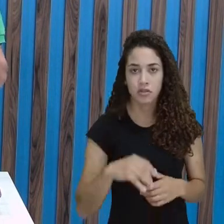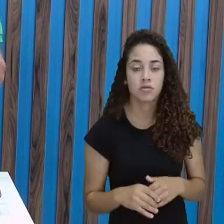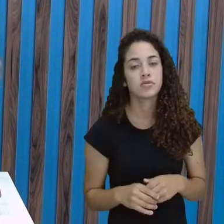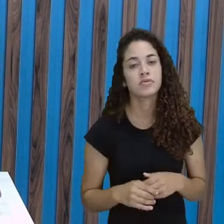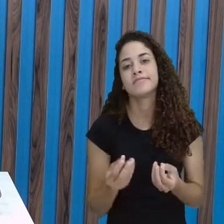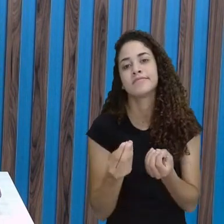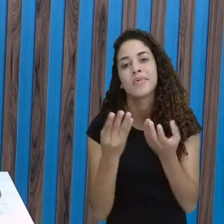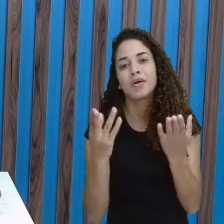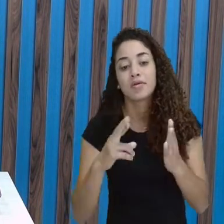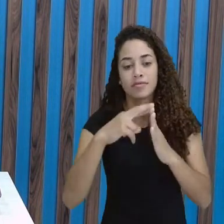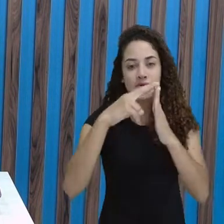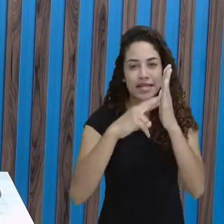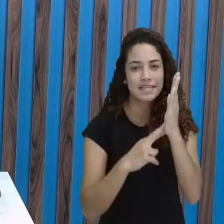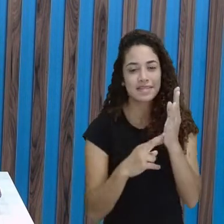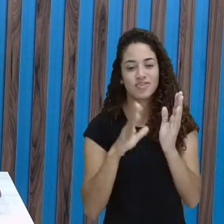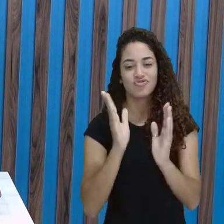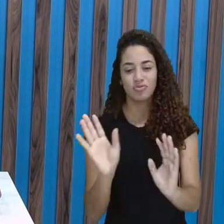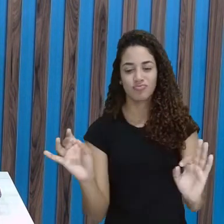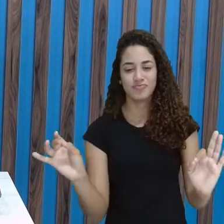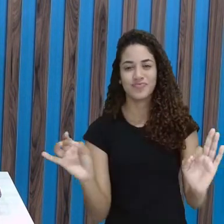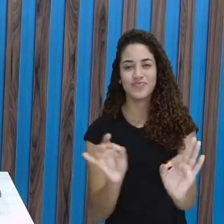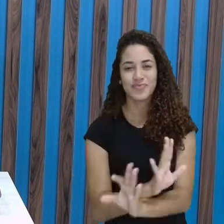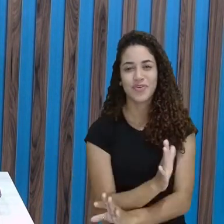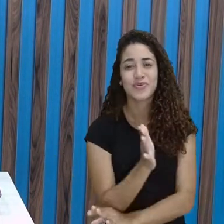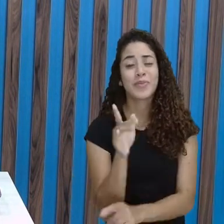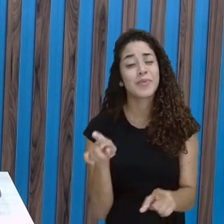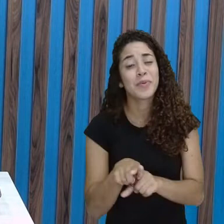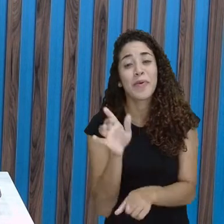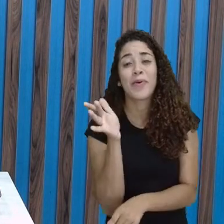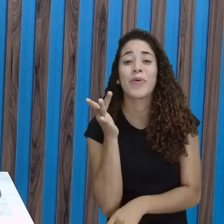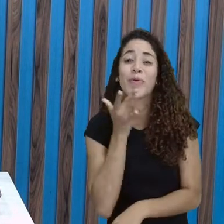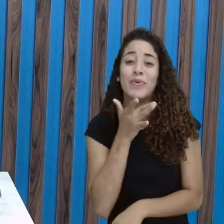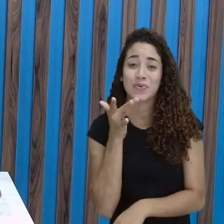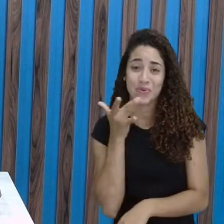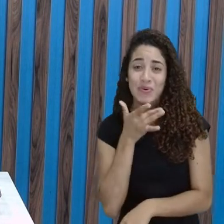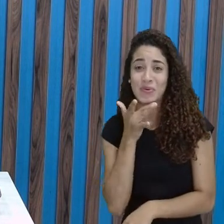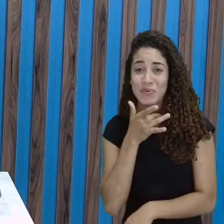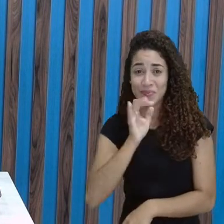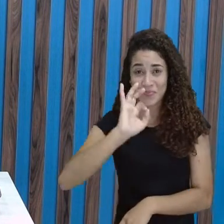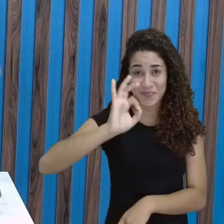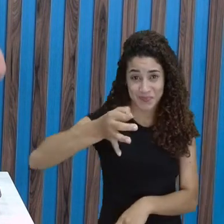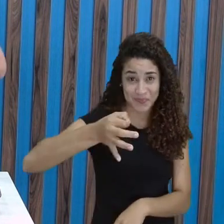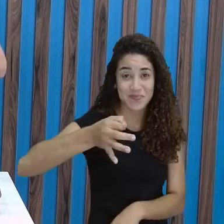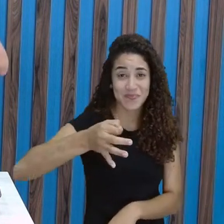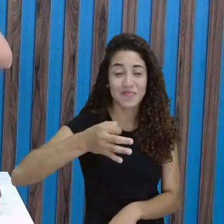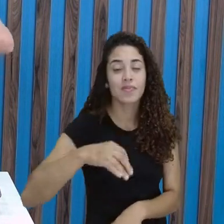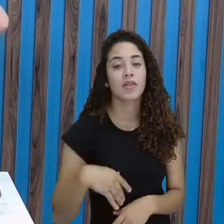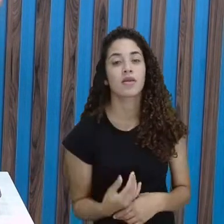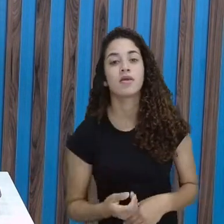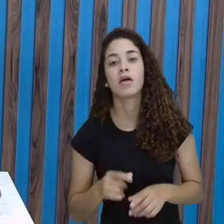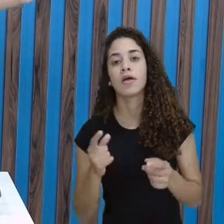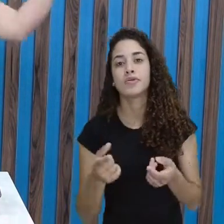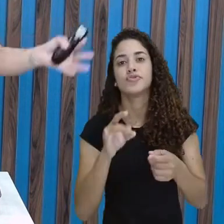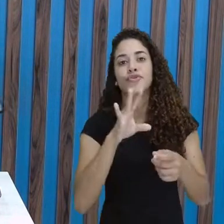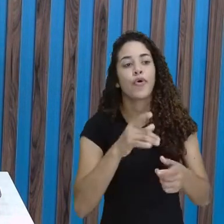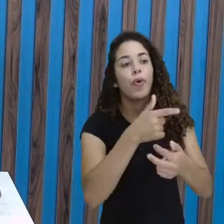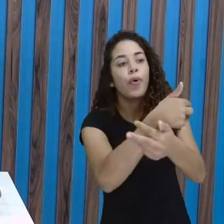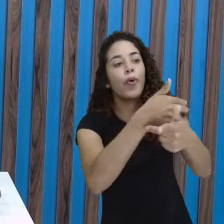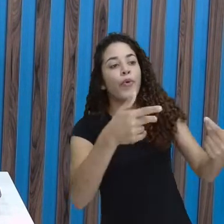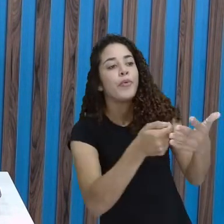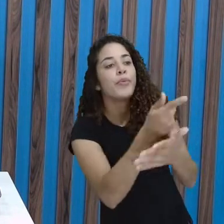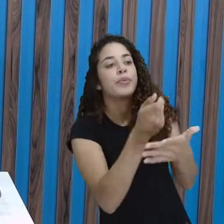Para que a receita fique pronta e gostosa. Não é verdade? Não adianta você ter todos os